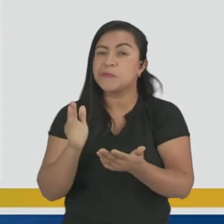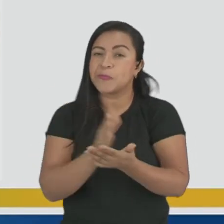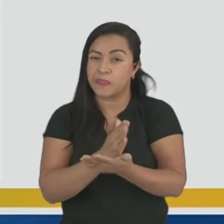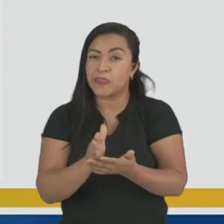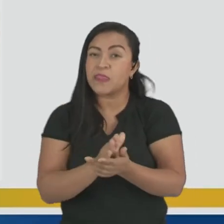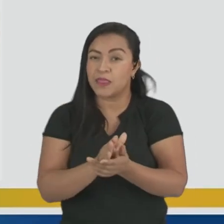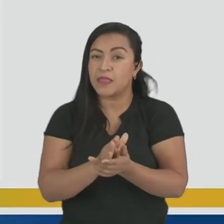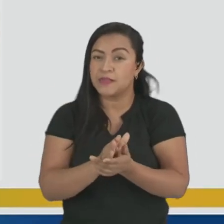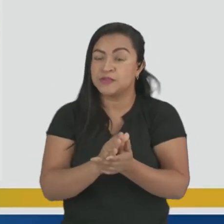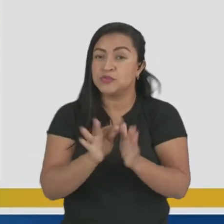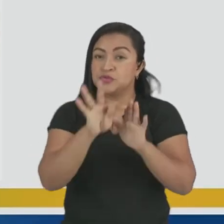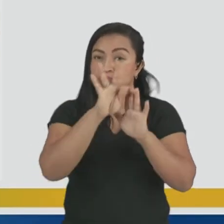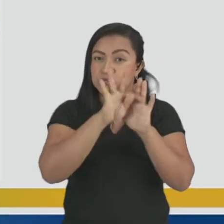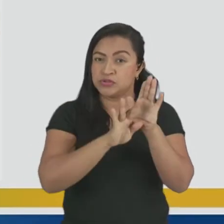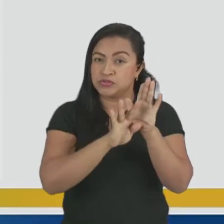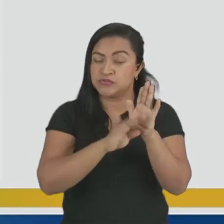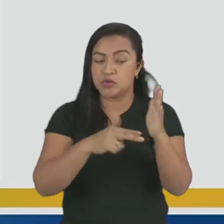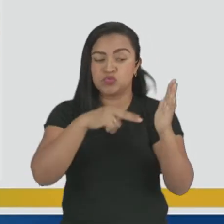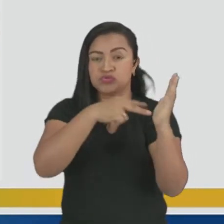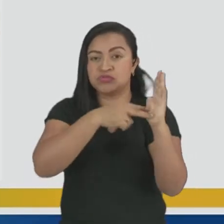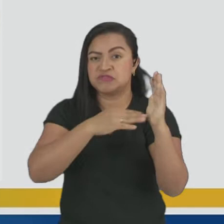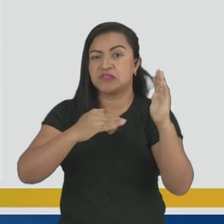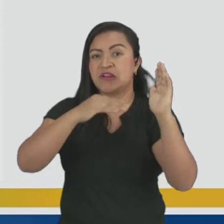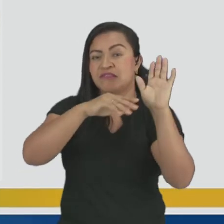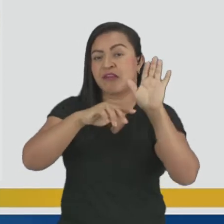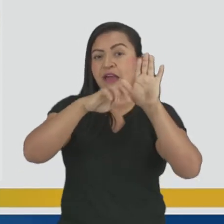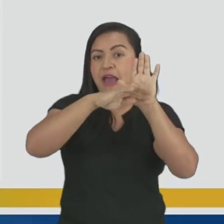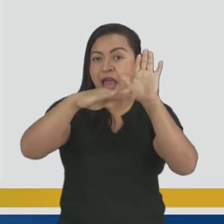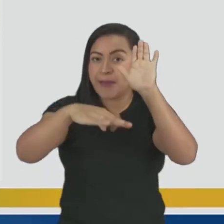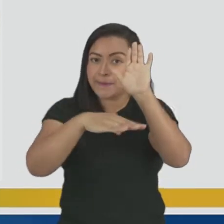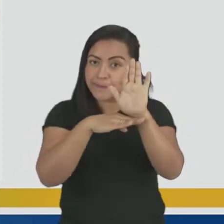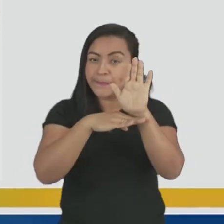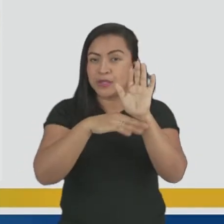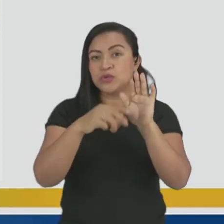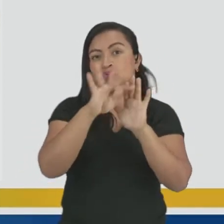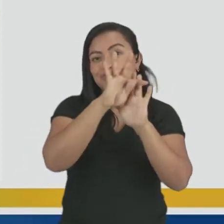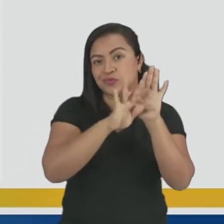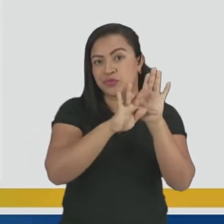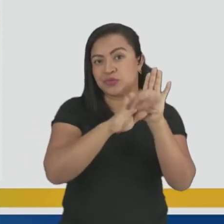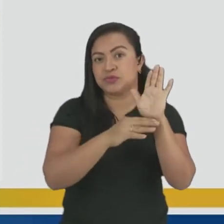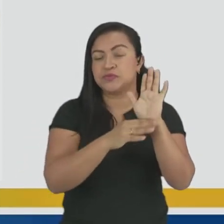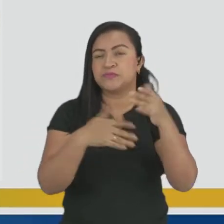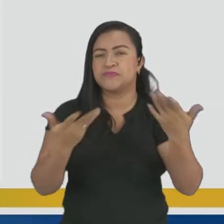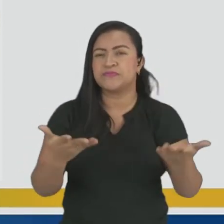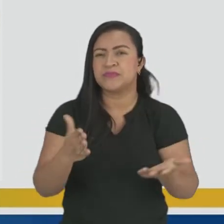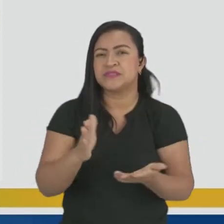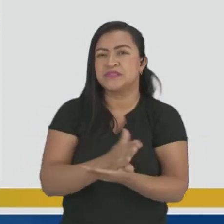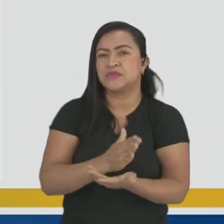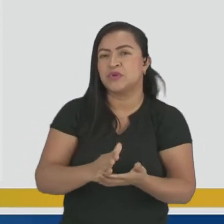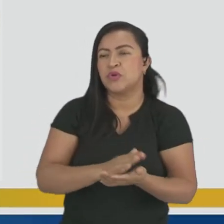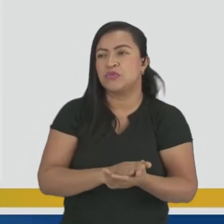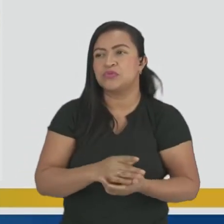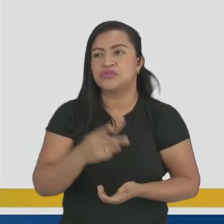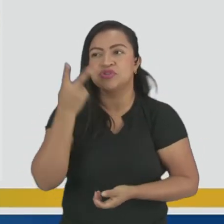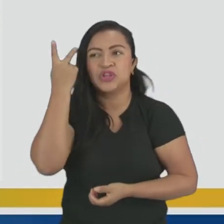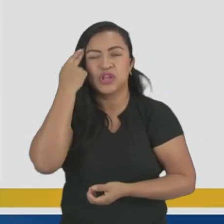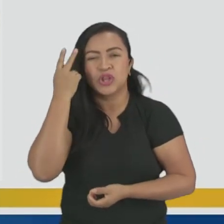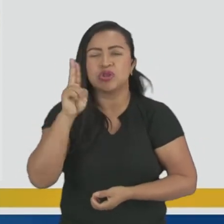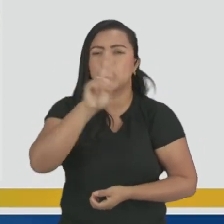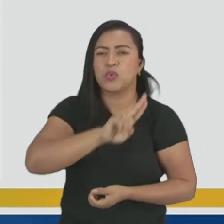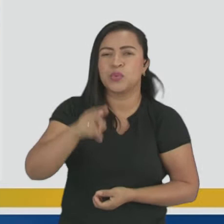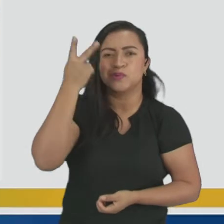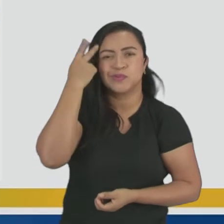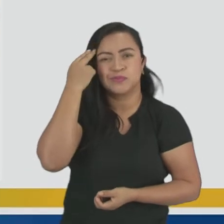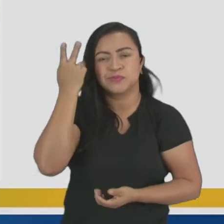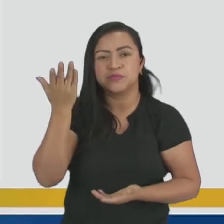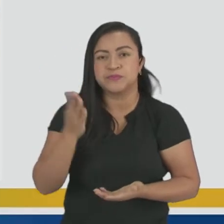forma aqui. Com o significado da palavra logo abaixo. Principalmente palavras que nós não somos muito habituados a utilizar. Por que que